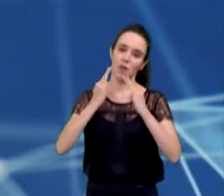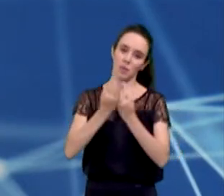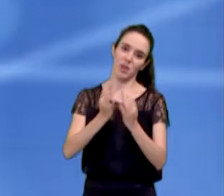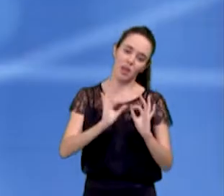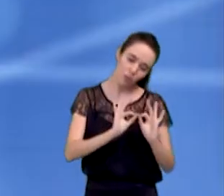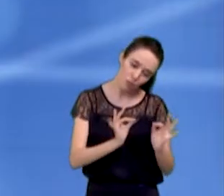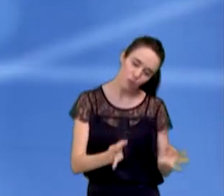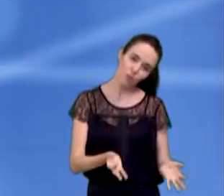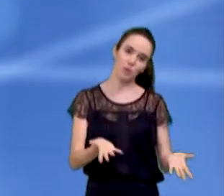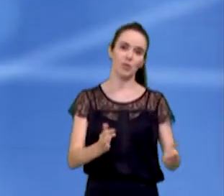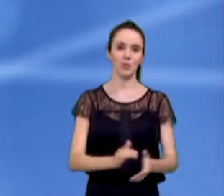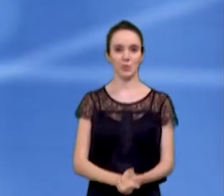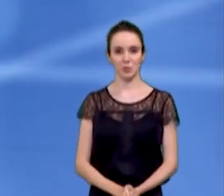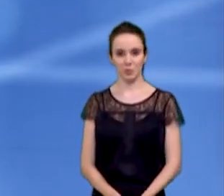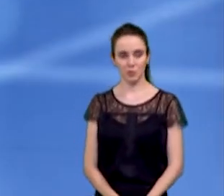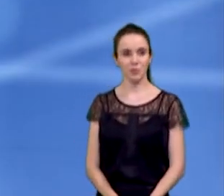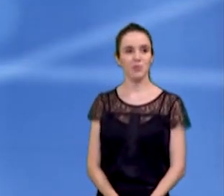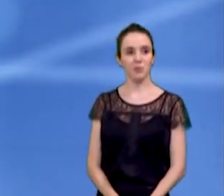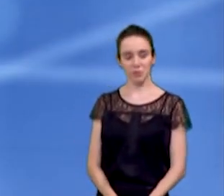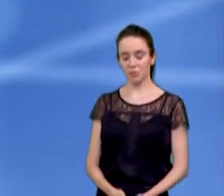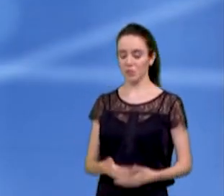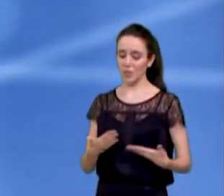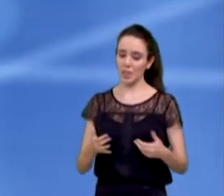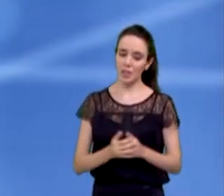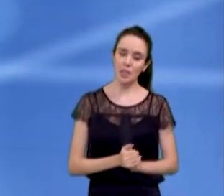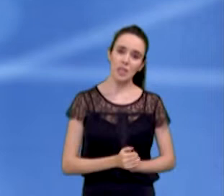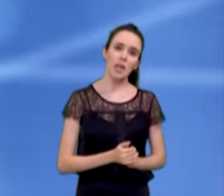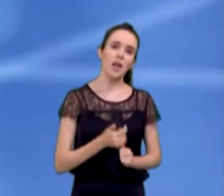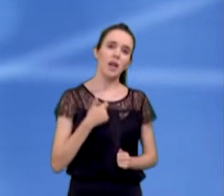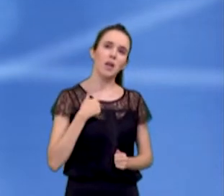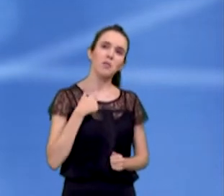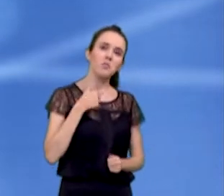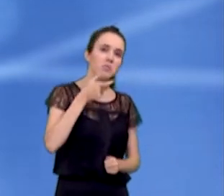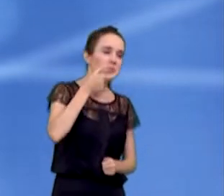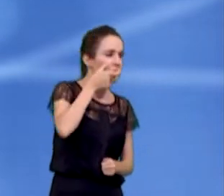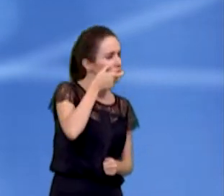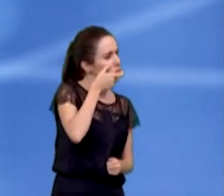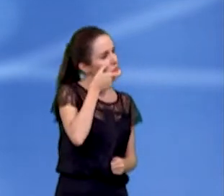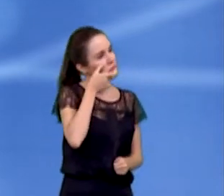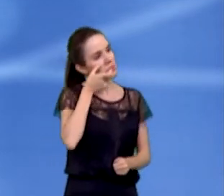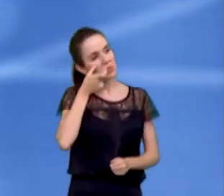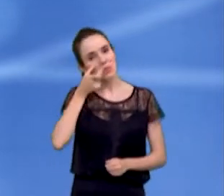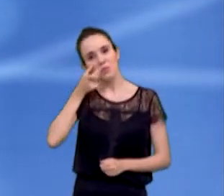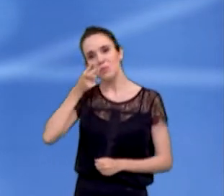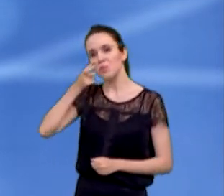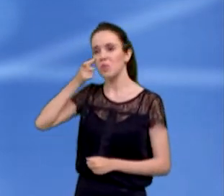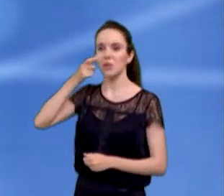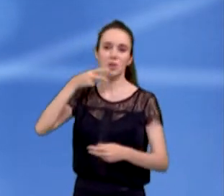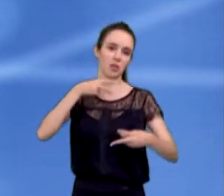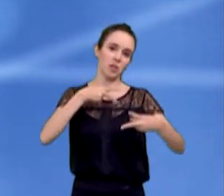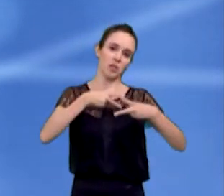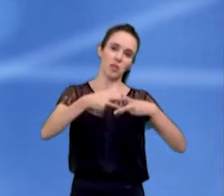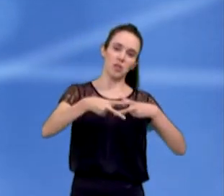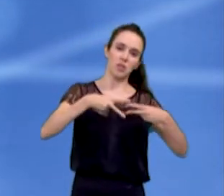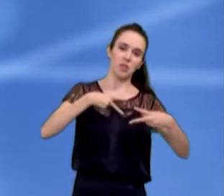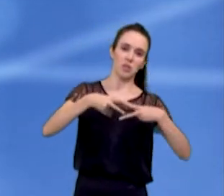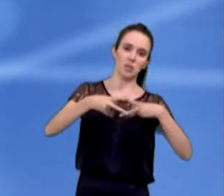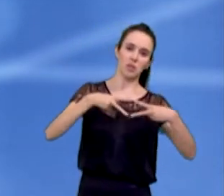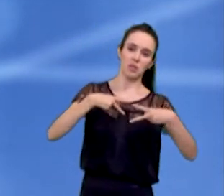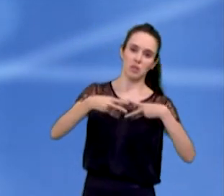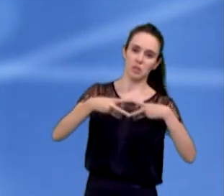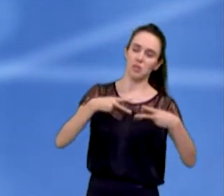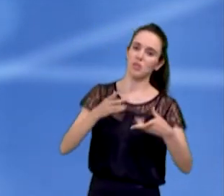A tréplica, candidata. Bom, eu tenho andado bastante pela nossa cidade e me surpreende ver uma